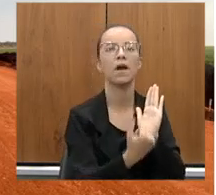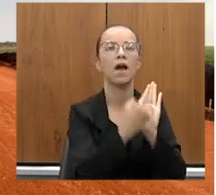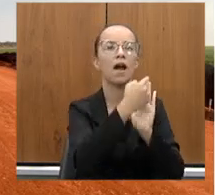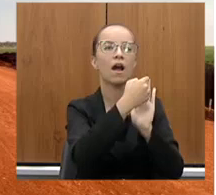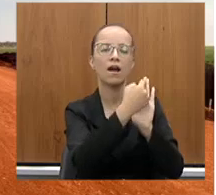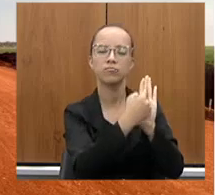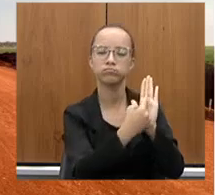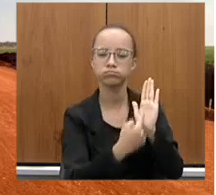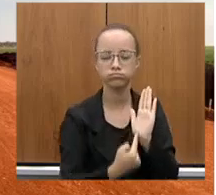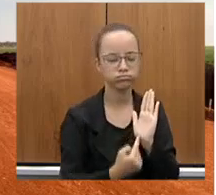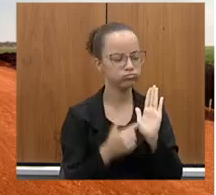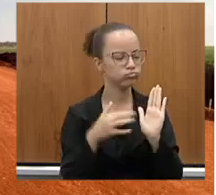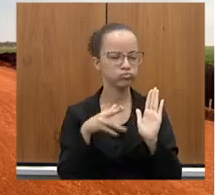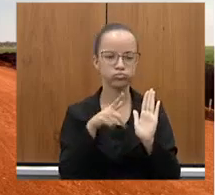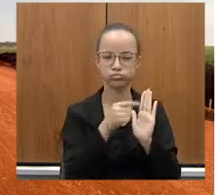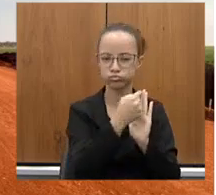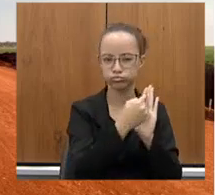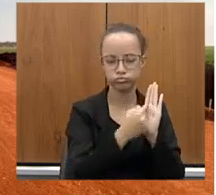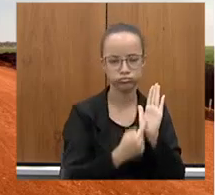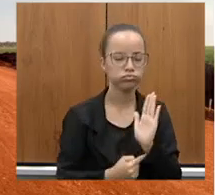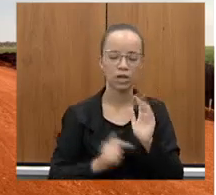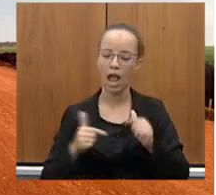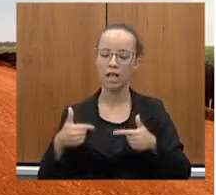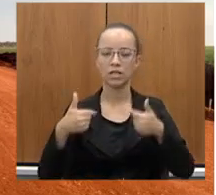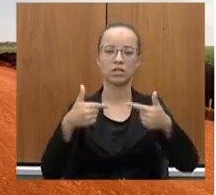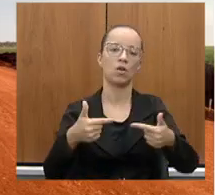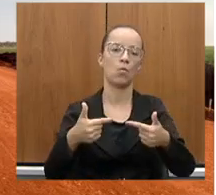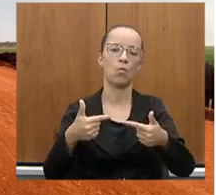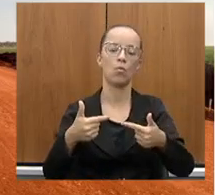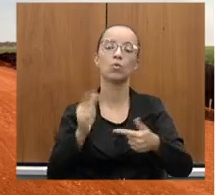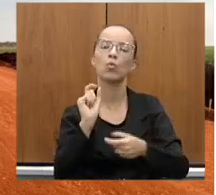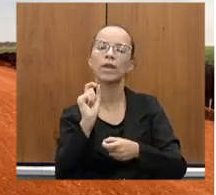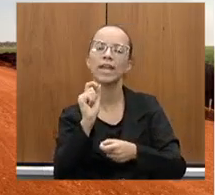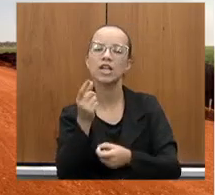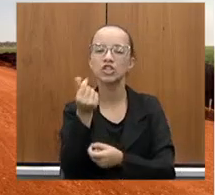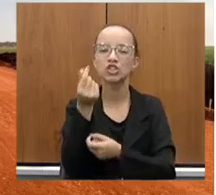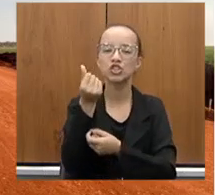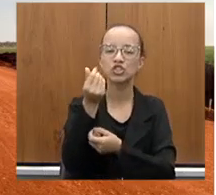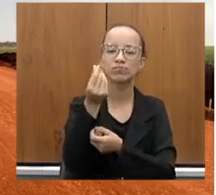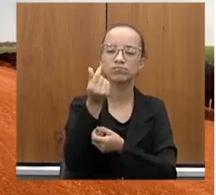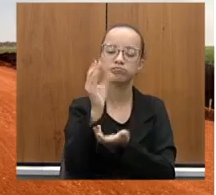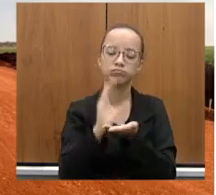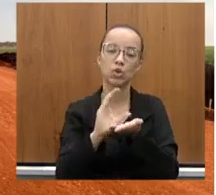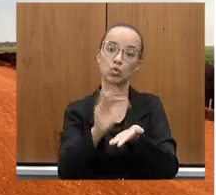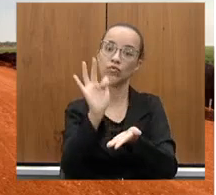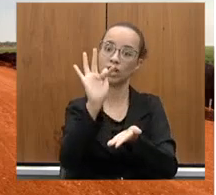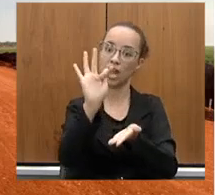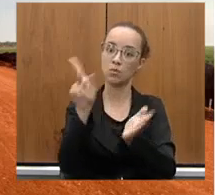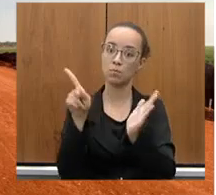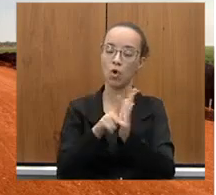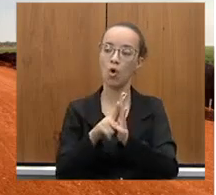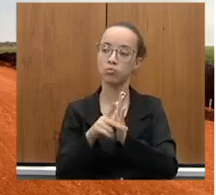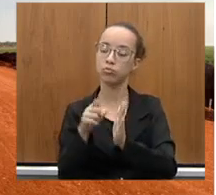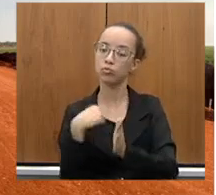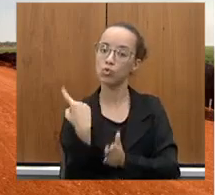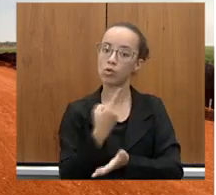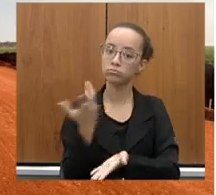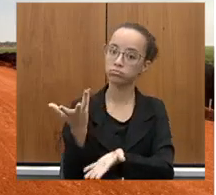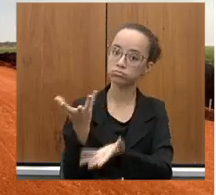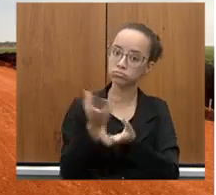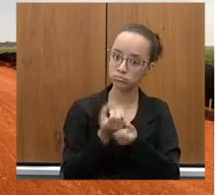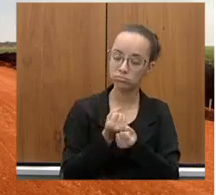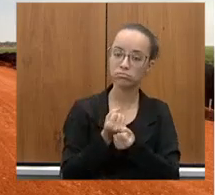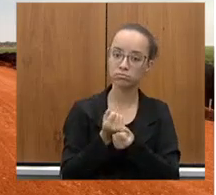Jaboticatúas. Então, enfim, um conjunto de ações de captação de recursos federais e estaduais que permitiu, então,